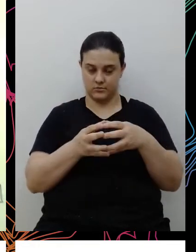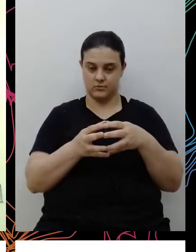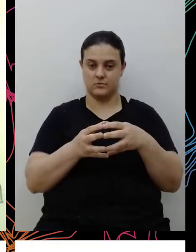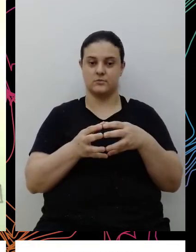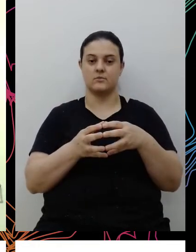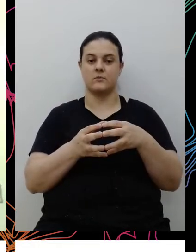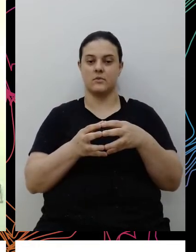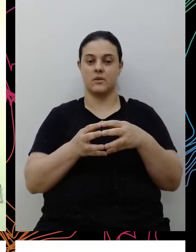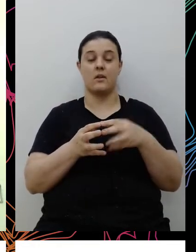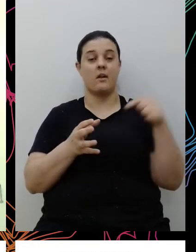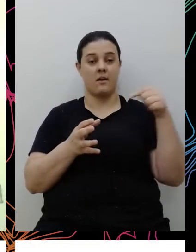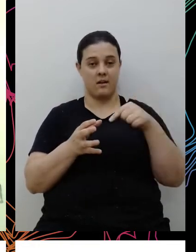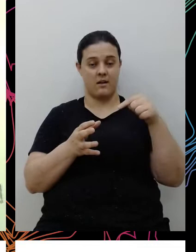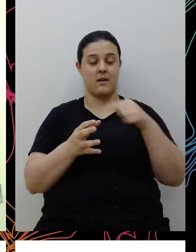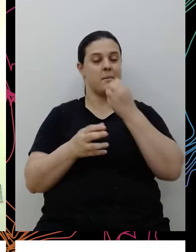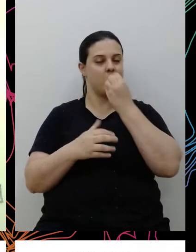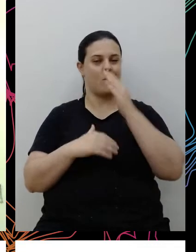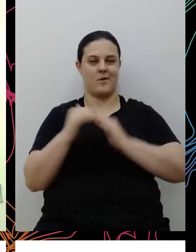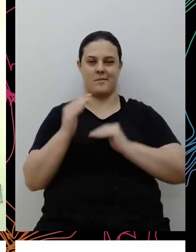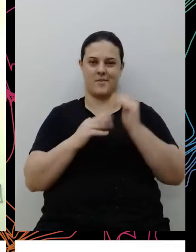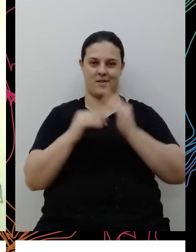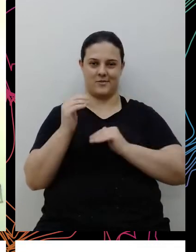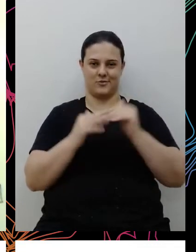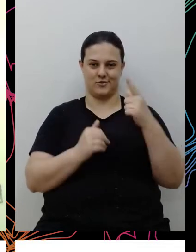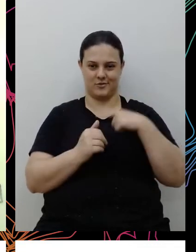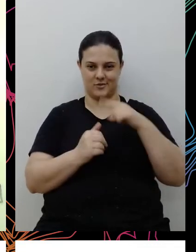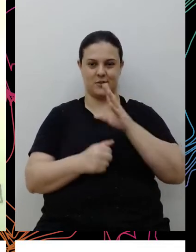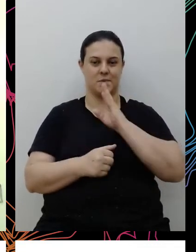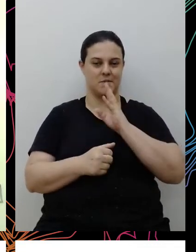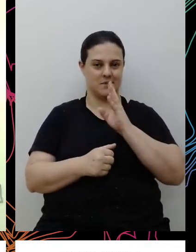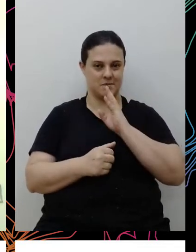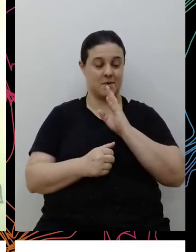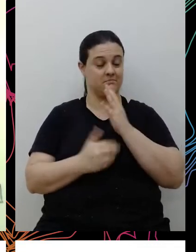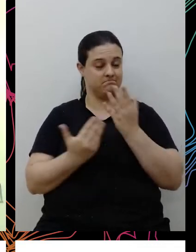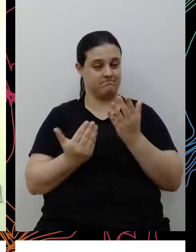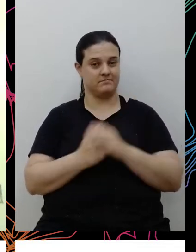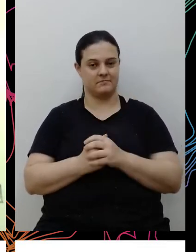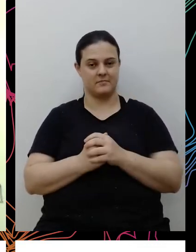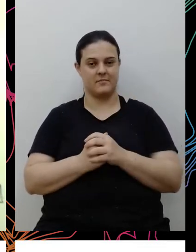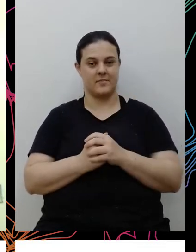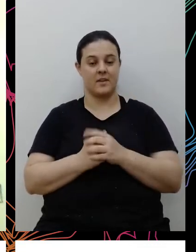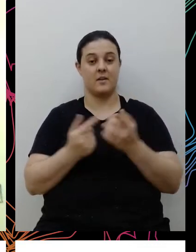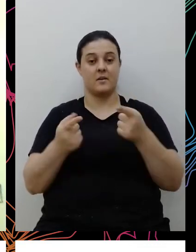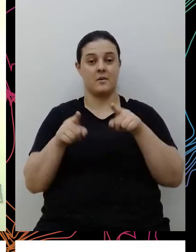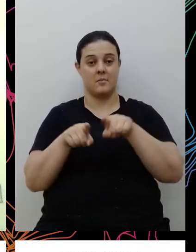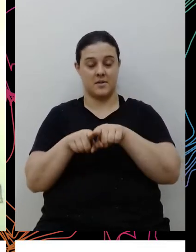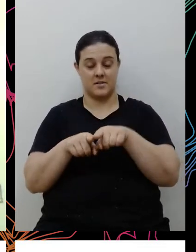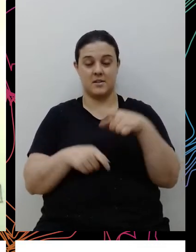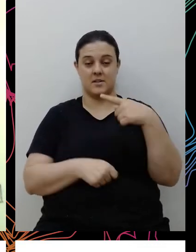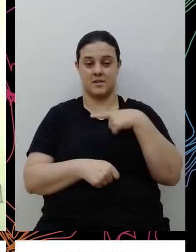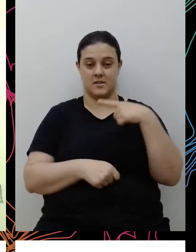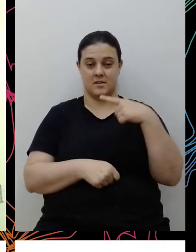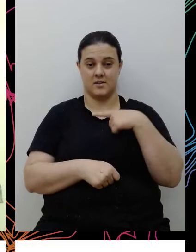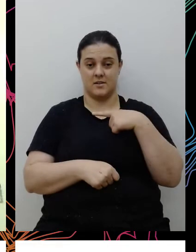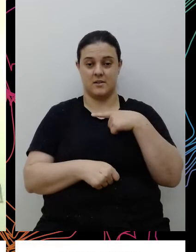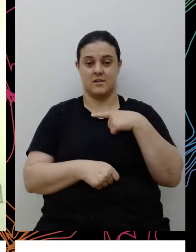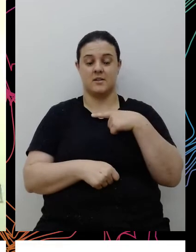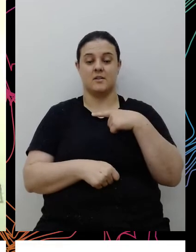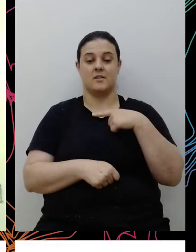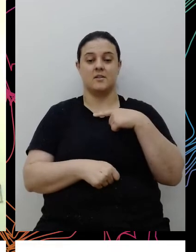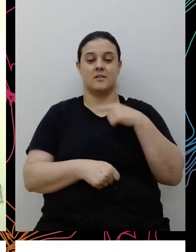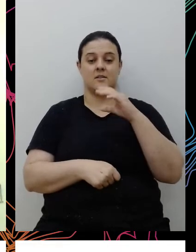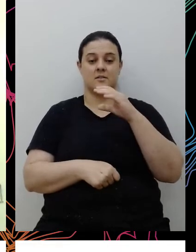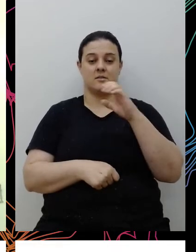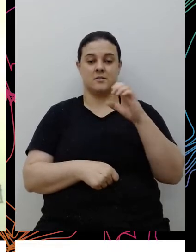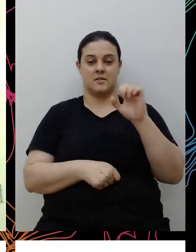é um ambiente de boas práticas, de conhecimento de boas práticas, né, é uma parceria que o Etos tem junto com o CERT para o